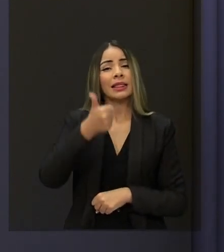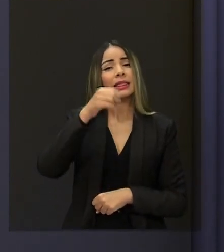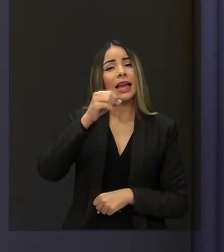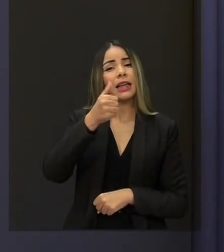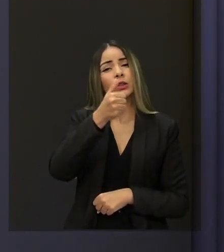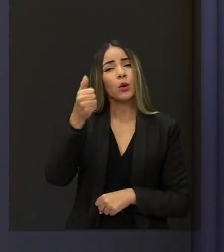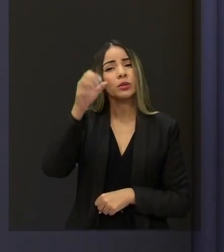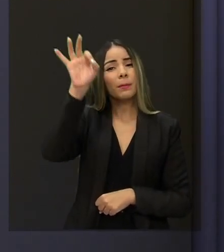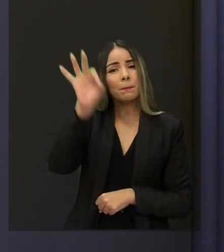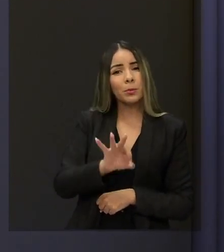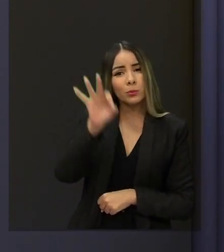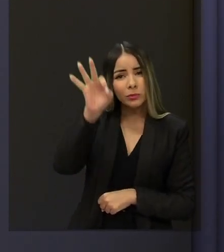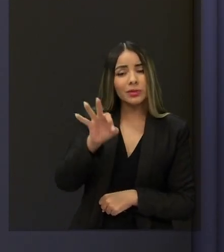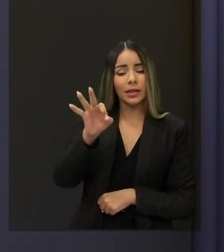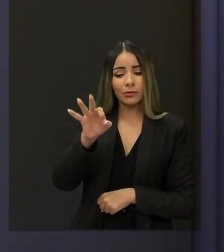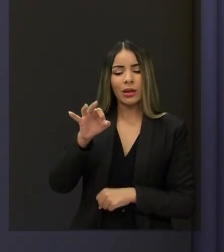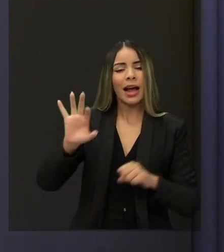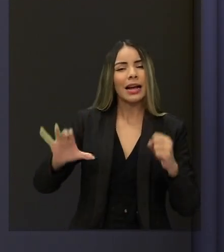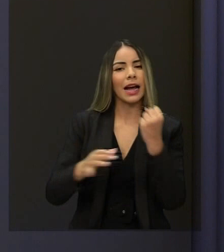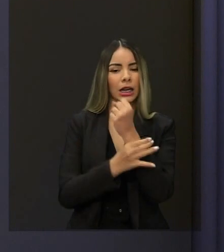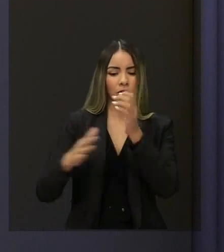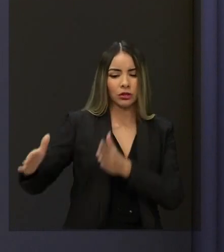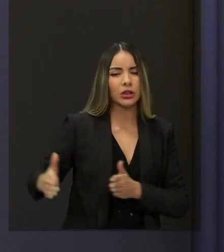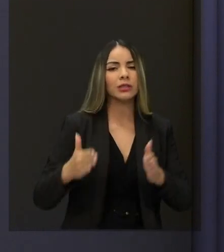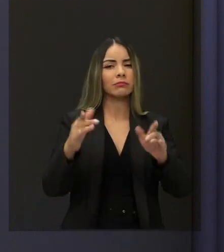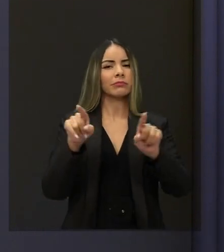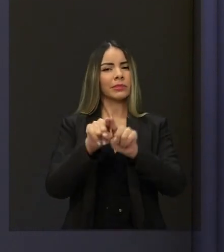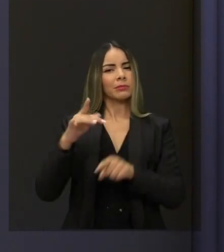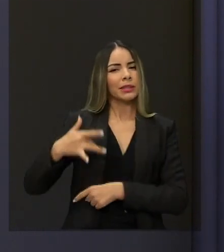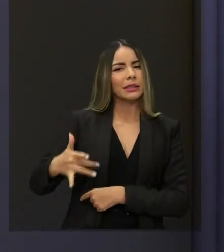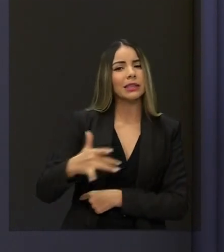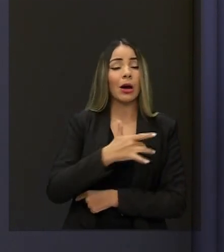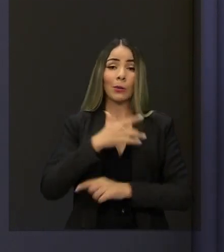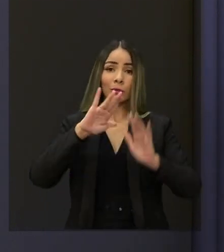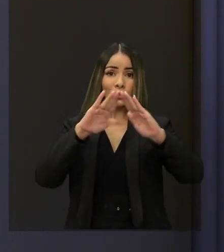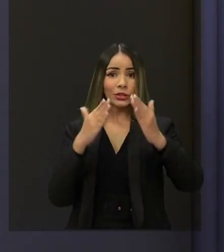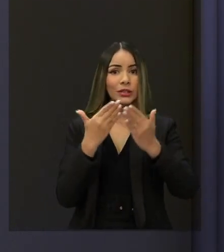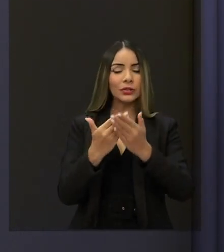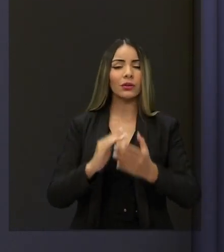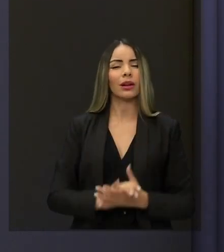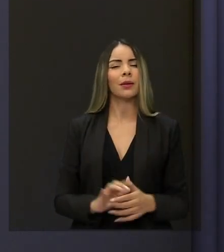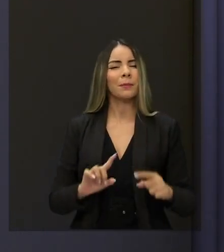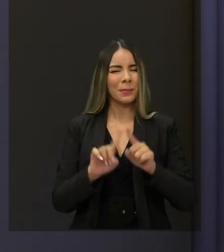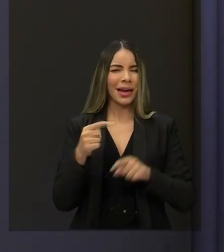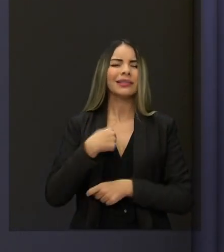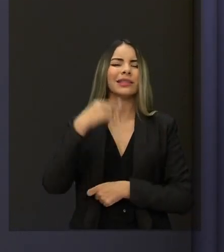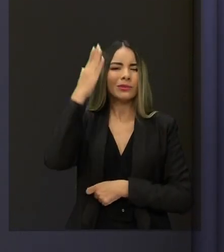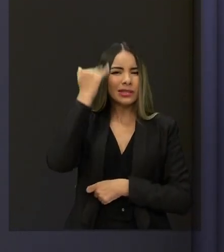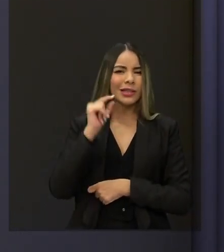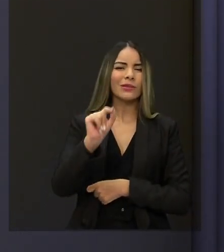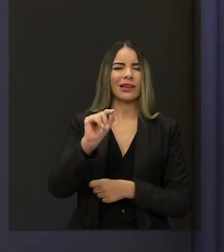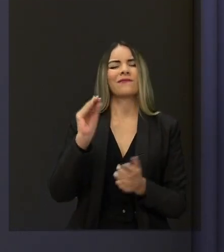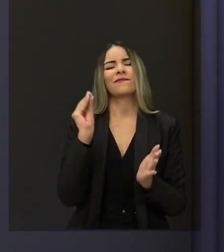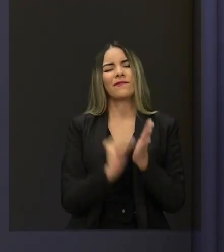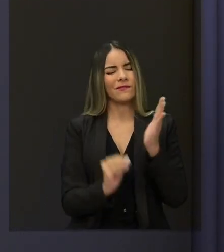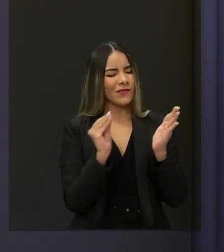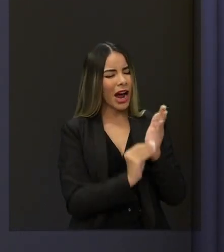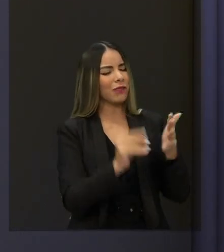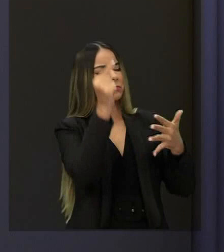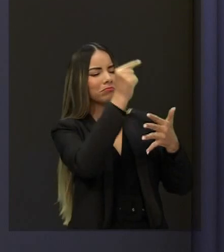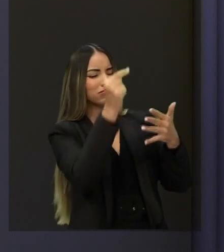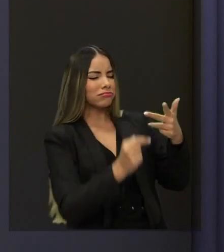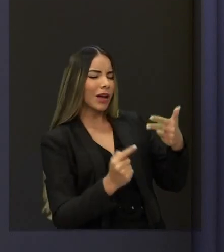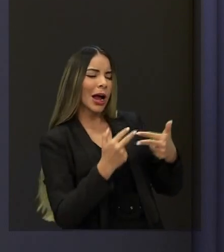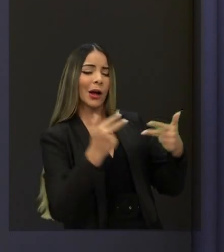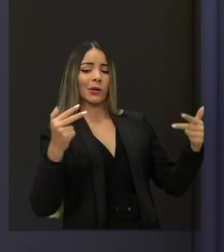receita para garantir estrada, para garantir saúde, para garantir escola. Mas eu também sei que falta muita coisa. É por isso